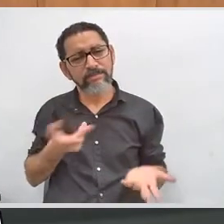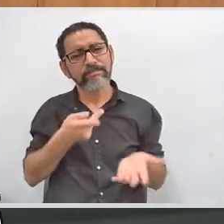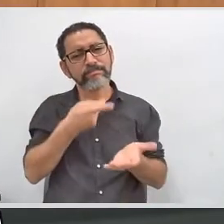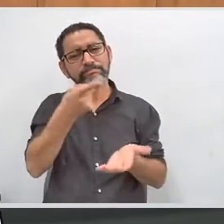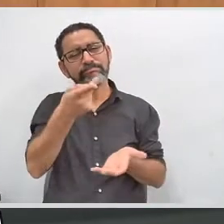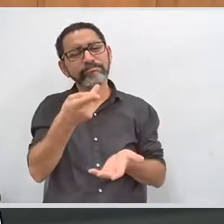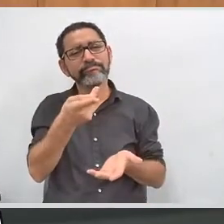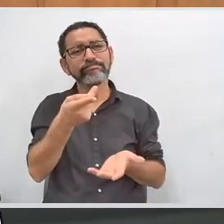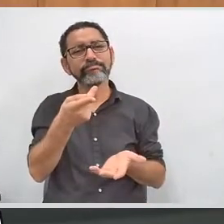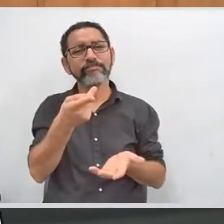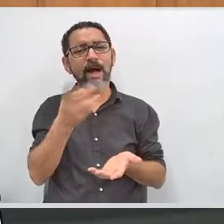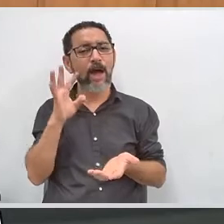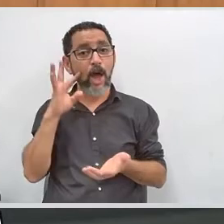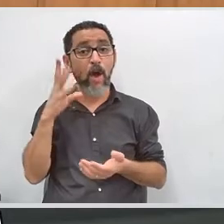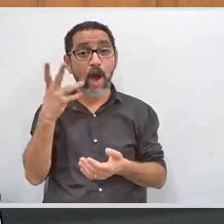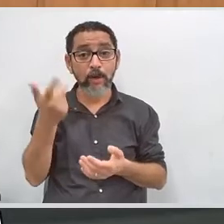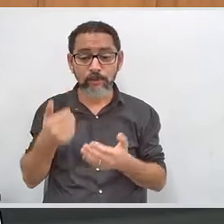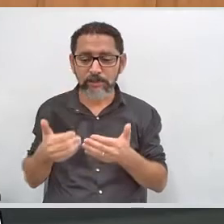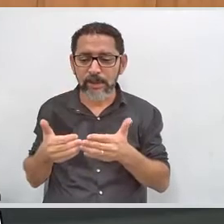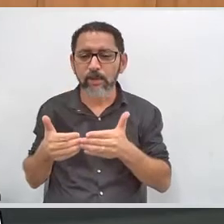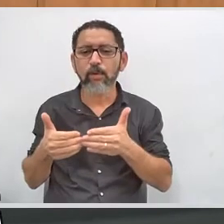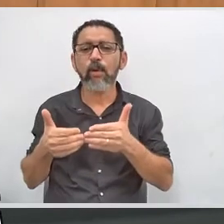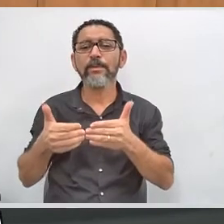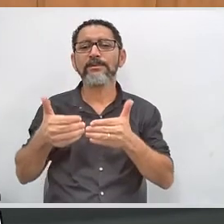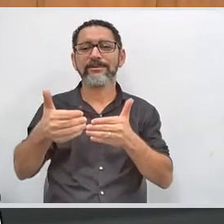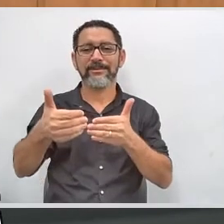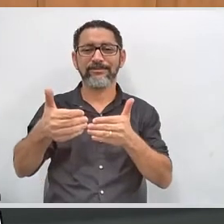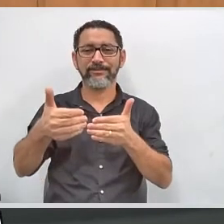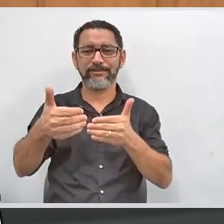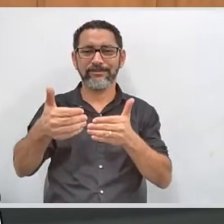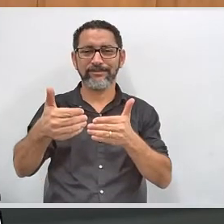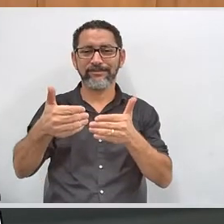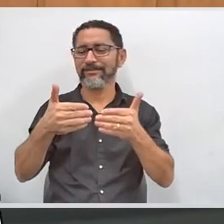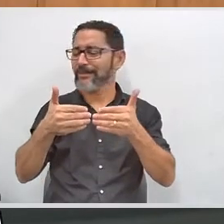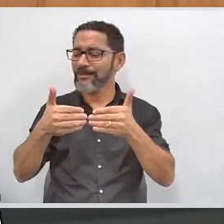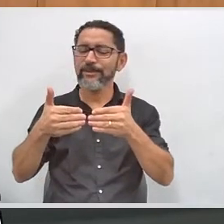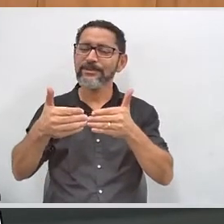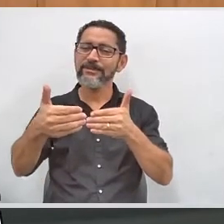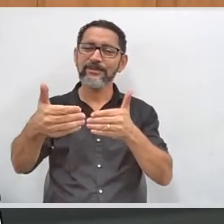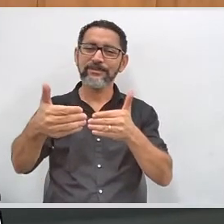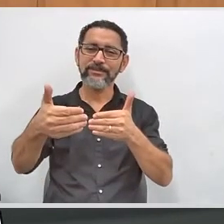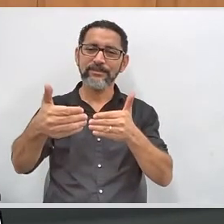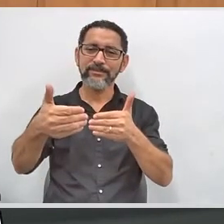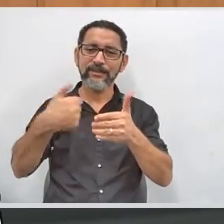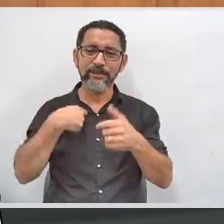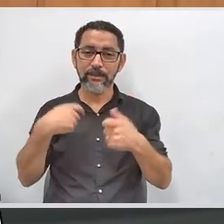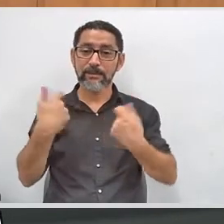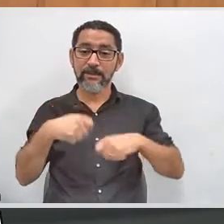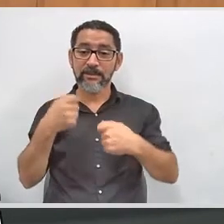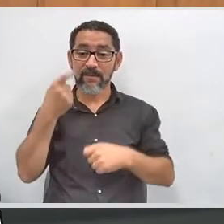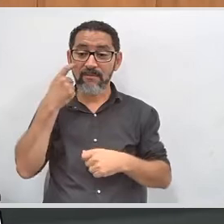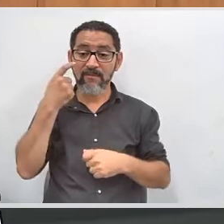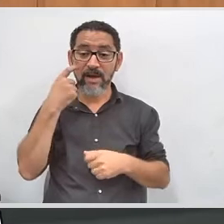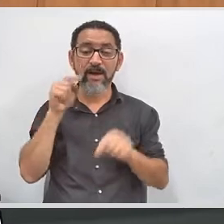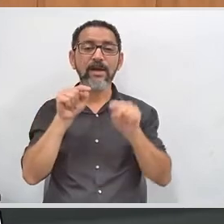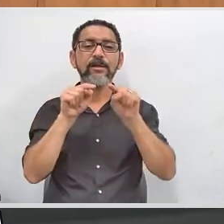estão começando a criar corpo. E é isso que nós queremos. É ver essa cidadania